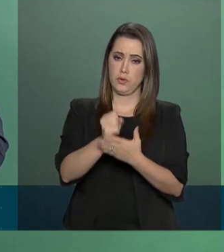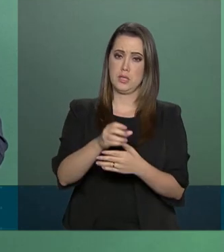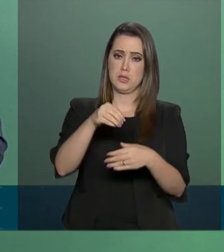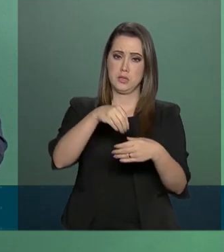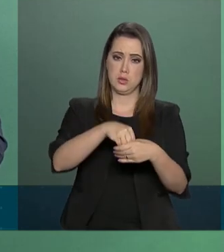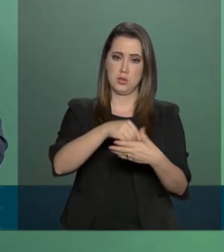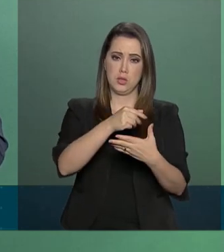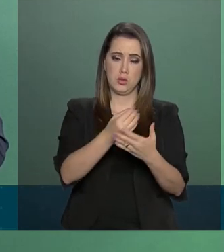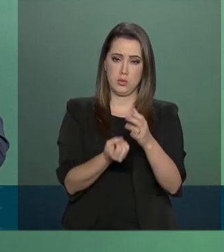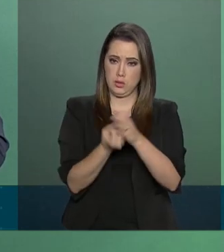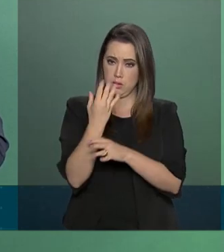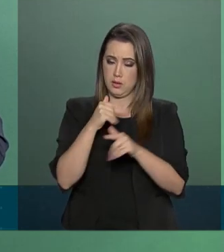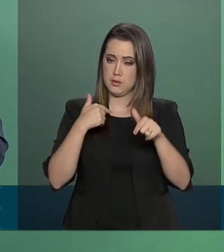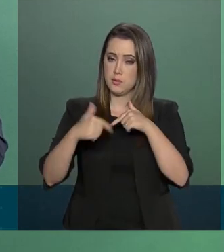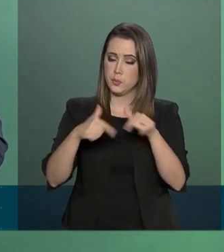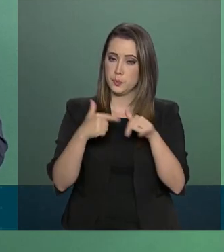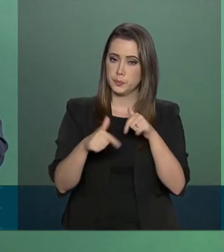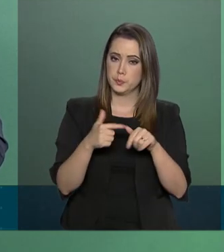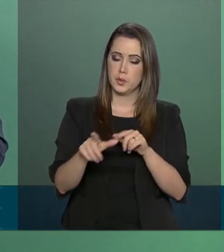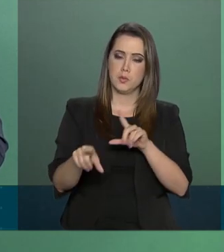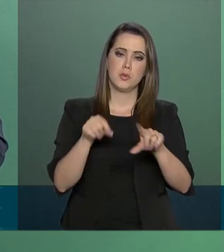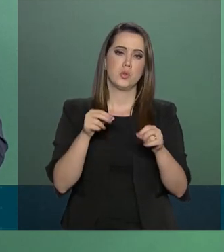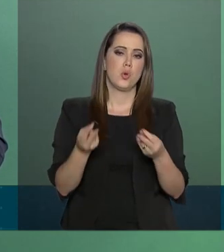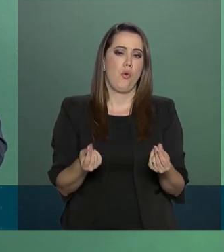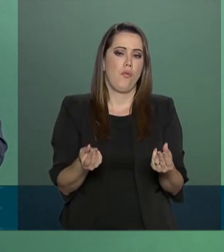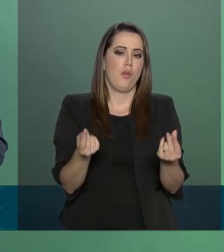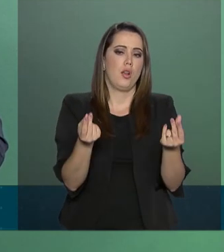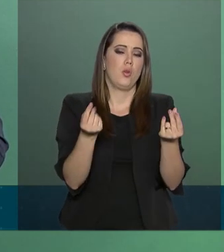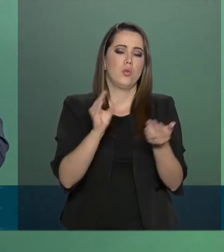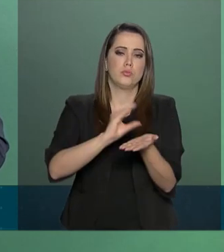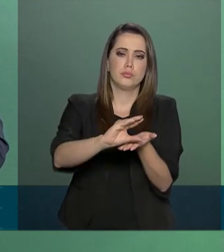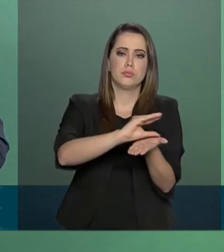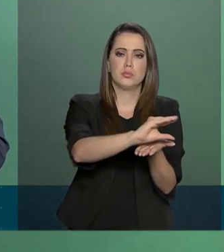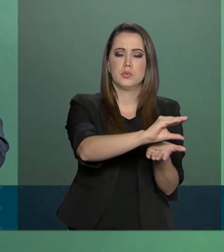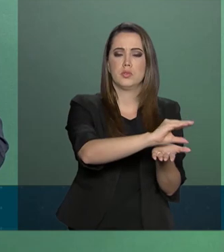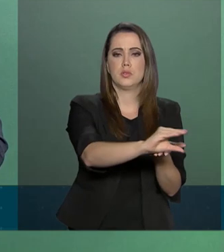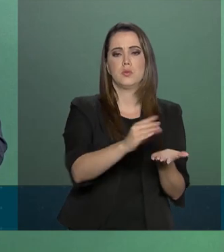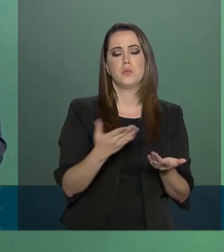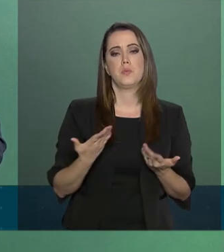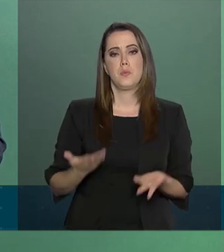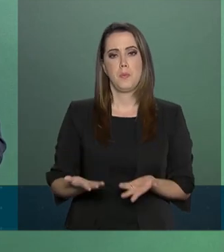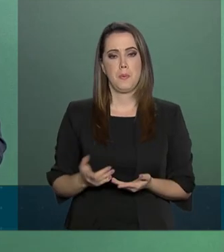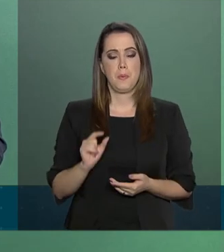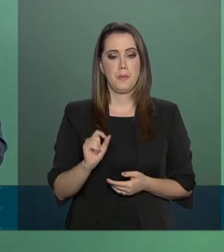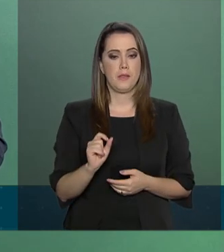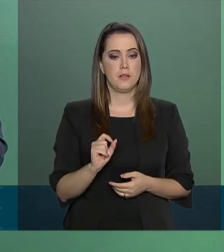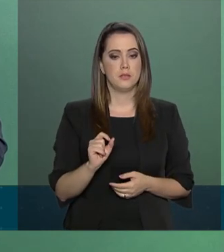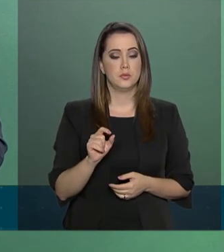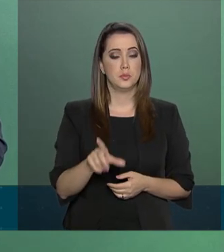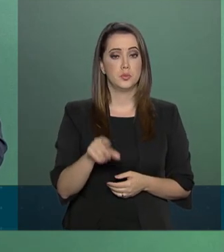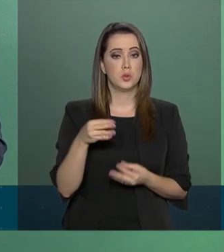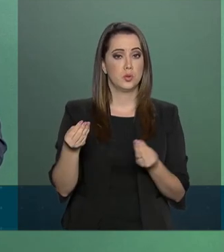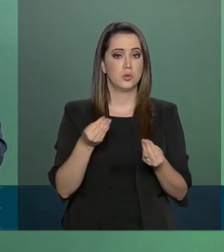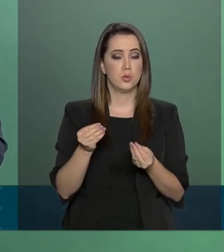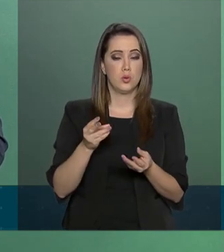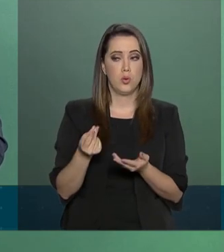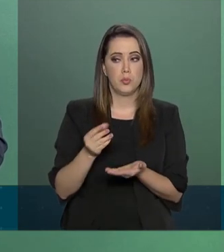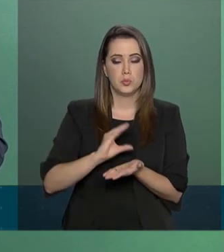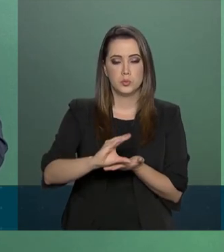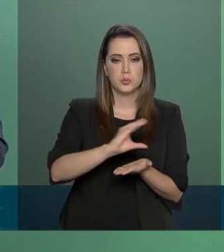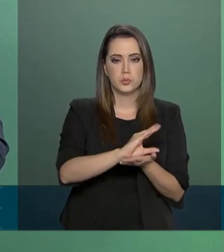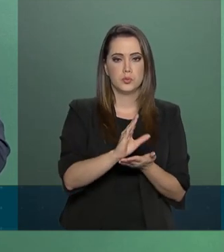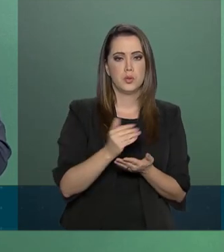para definir o repasse de recursos, para definir o repasse de recursos, perdão.